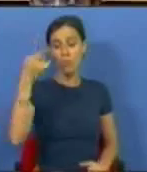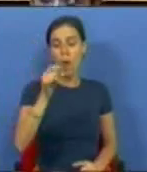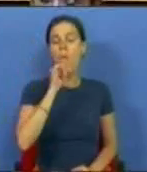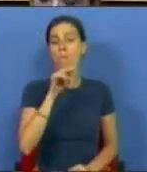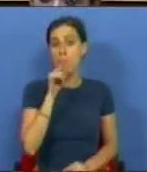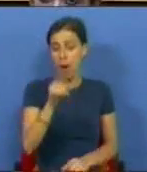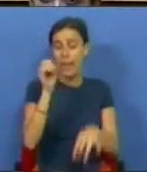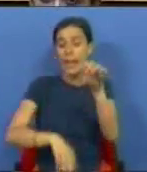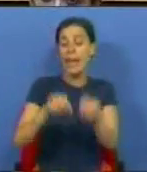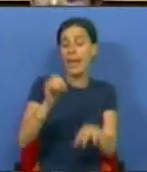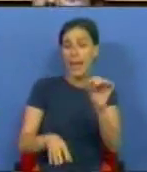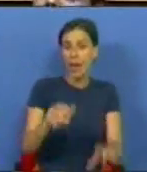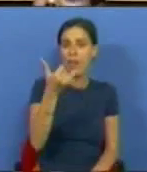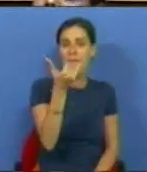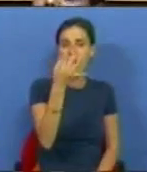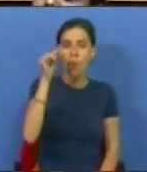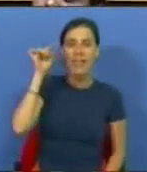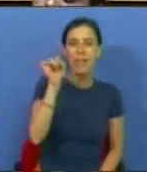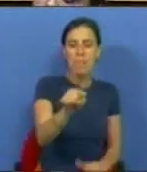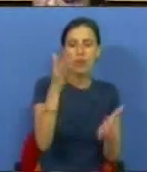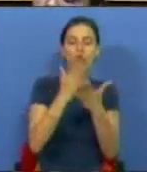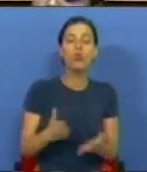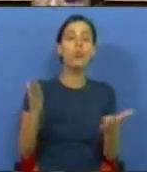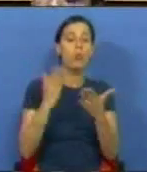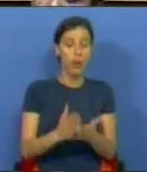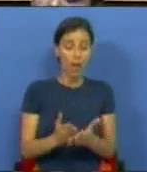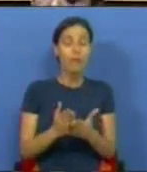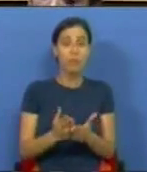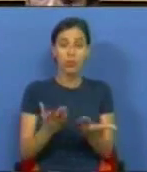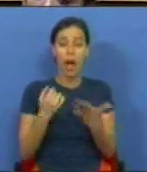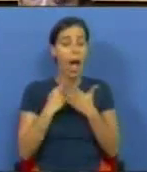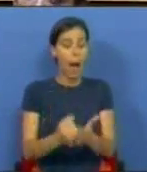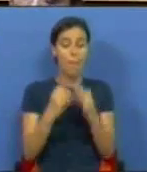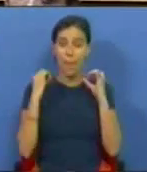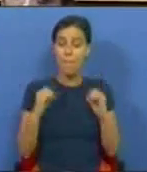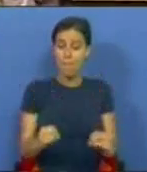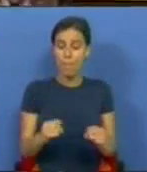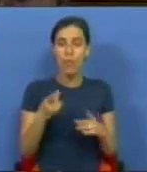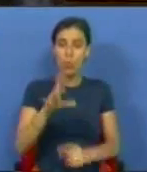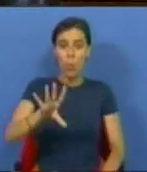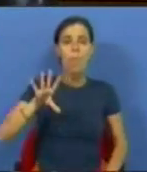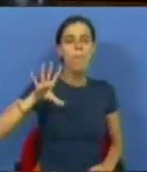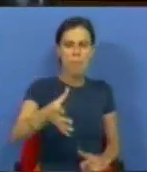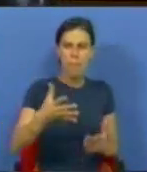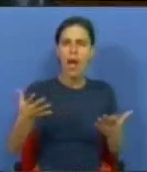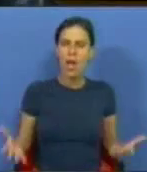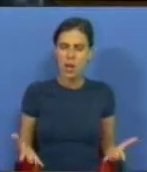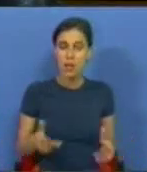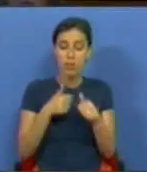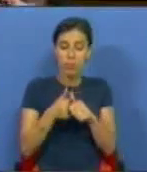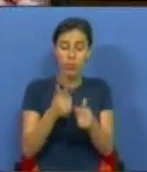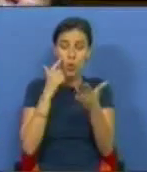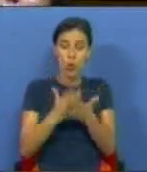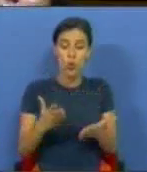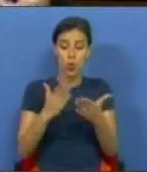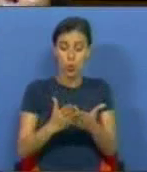pode estar em causa 24 mil estudantes que vão deixar de ter apoio. Isto num país em que, de acordo com